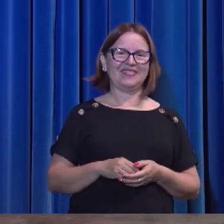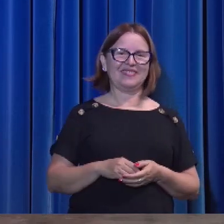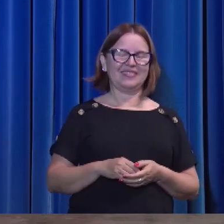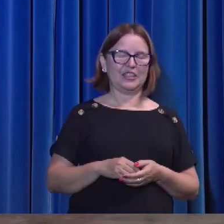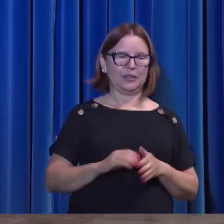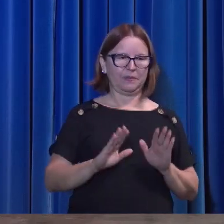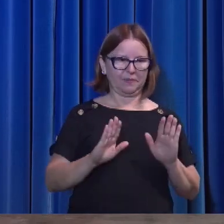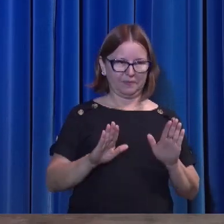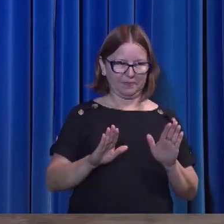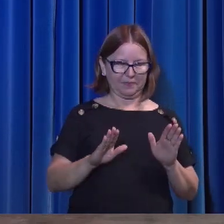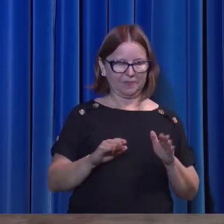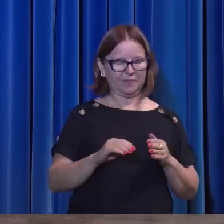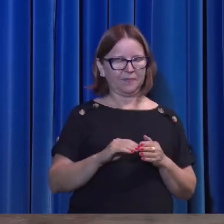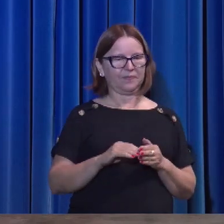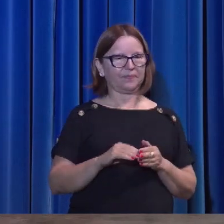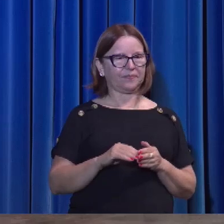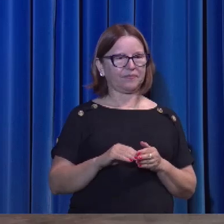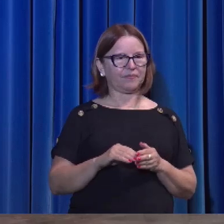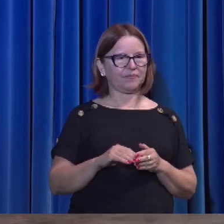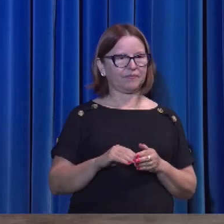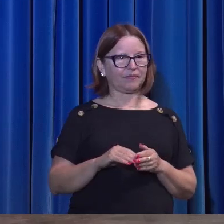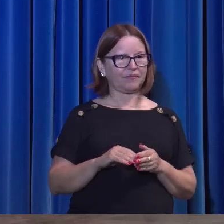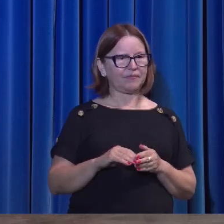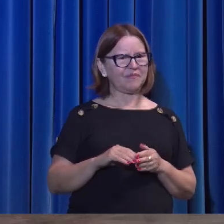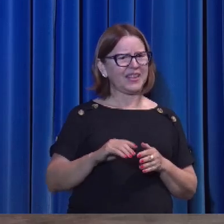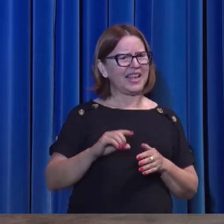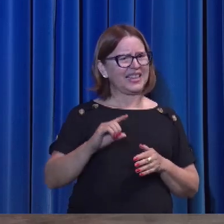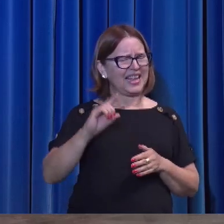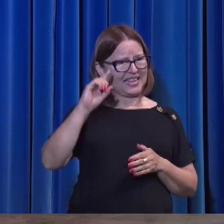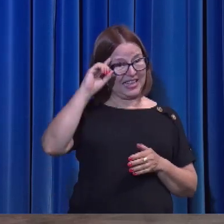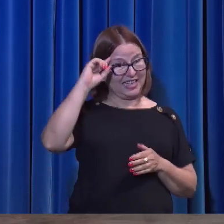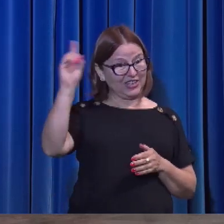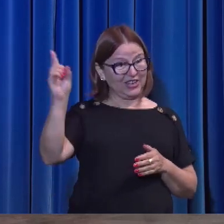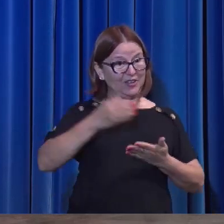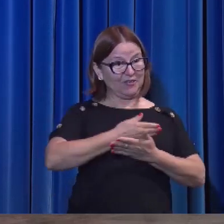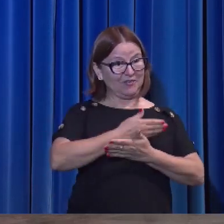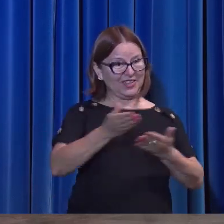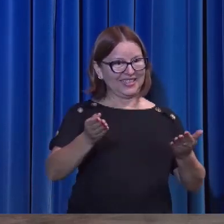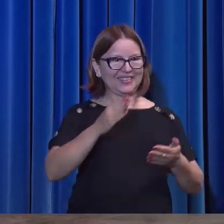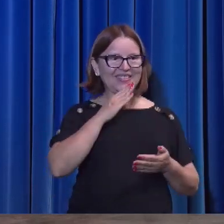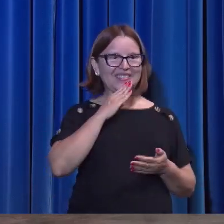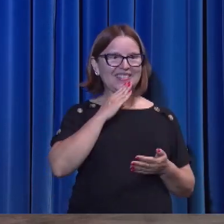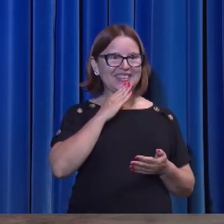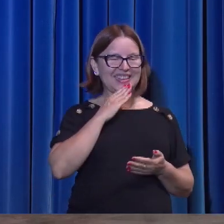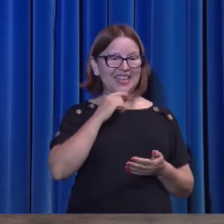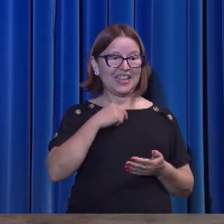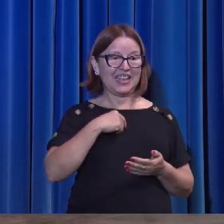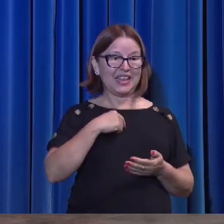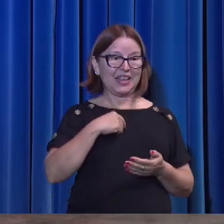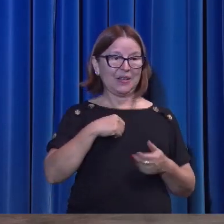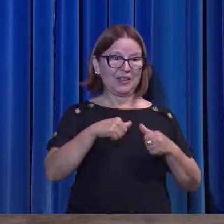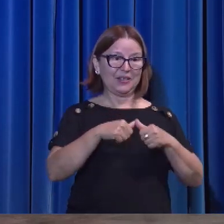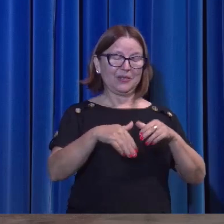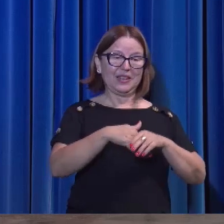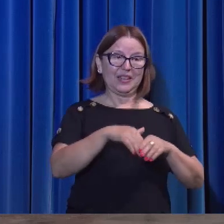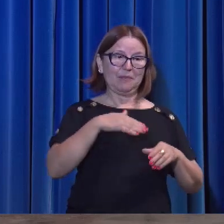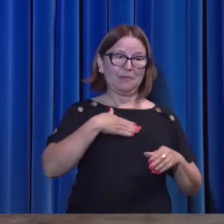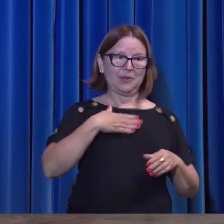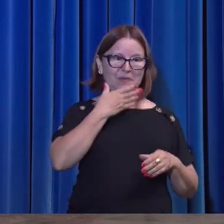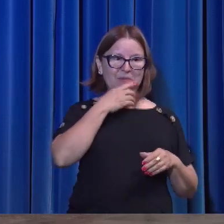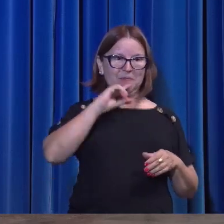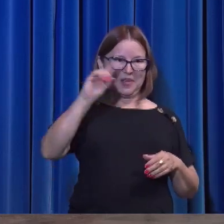olha a expressão que ele vai dizendo, naquele dia, vós conhecereis que eu estou em meu Pai, vós em mim,